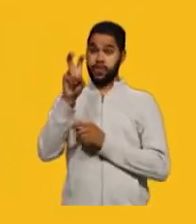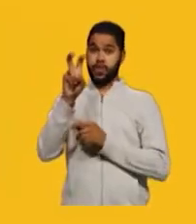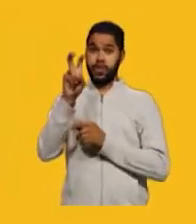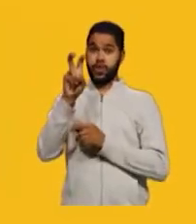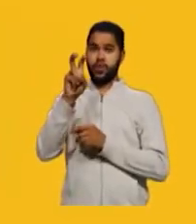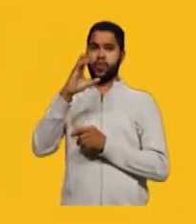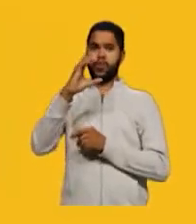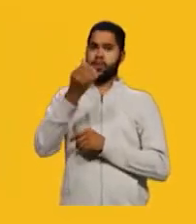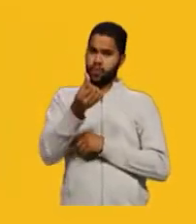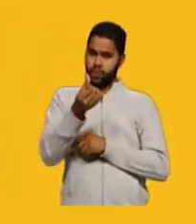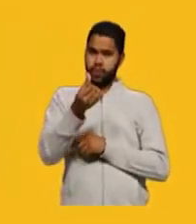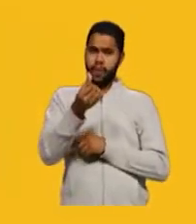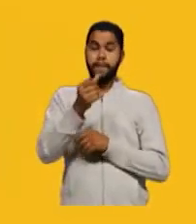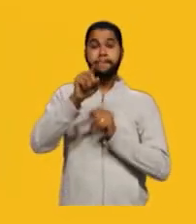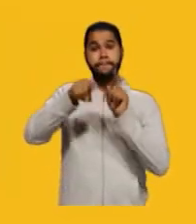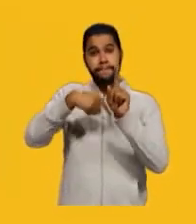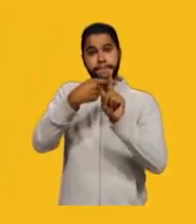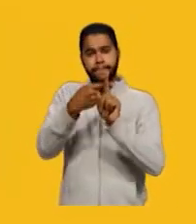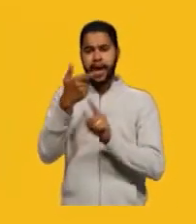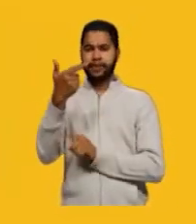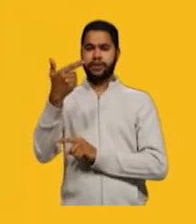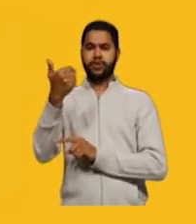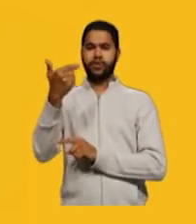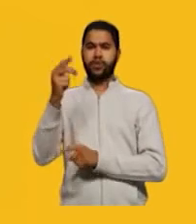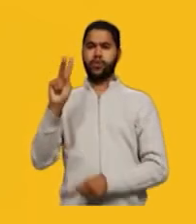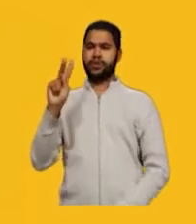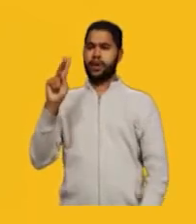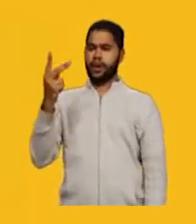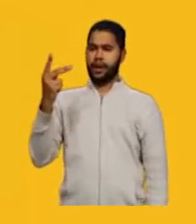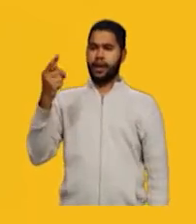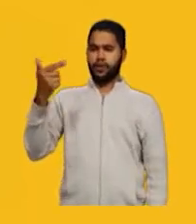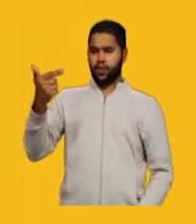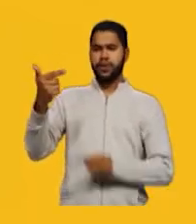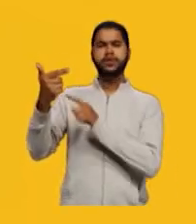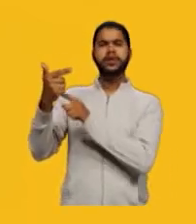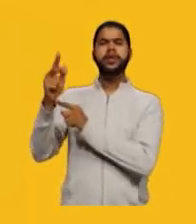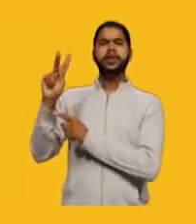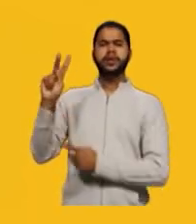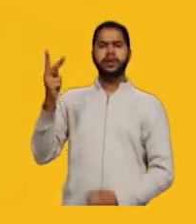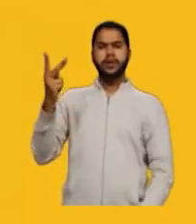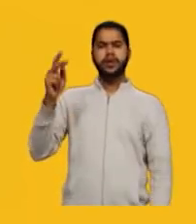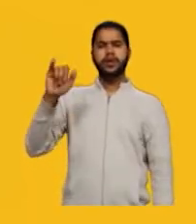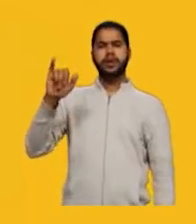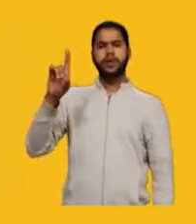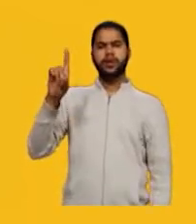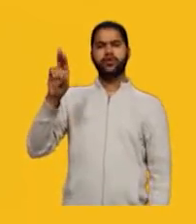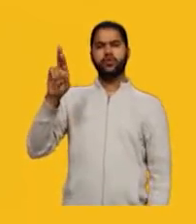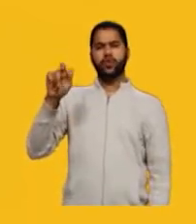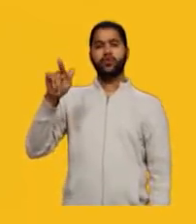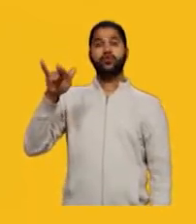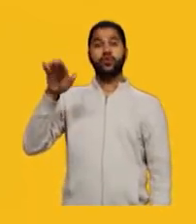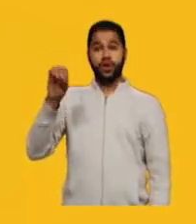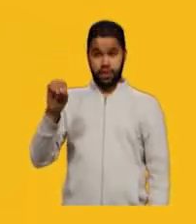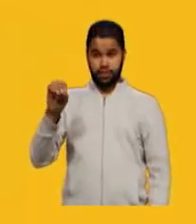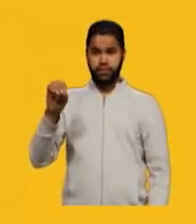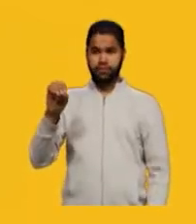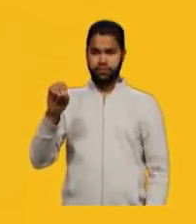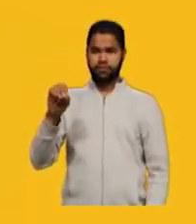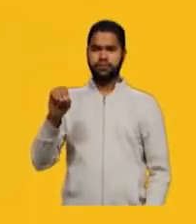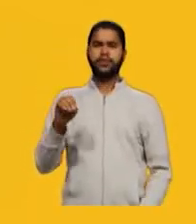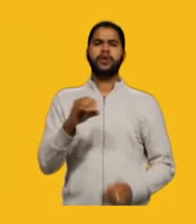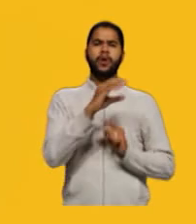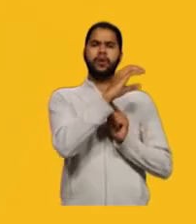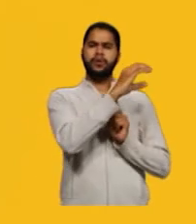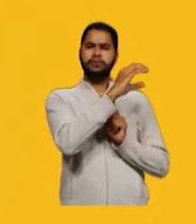e doze hidrogênios. Vamos tentar transformar isso na fórmula traço. A primeira